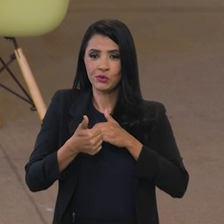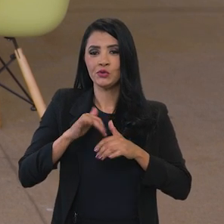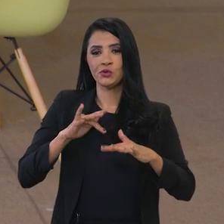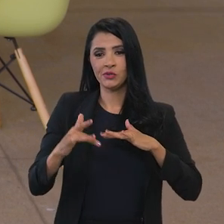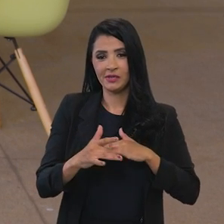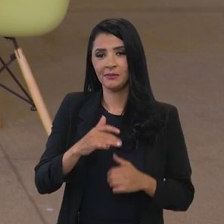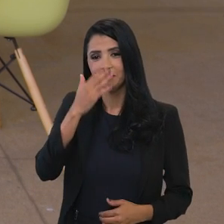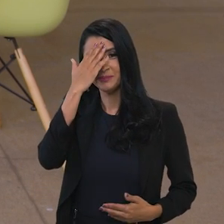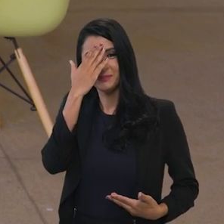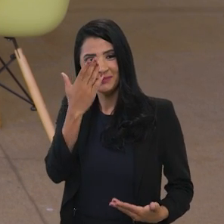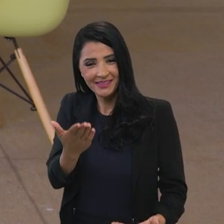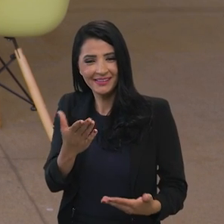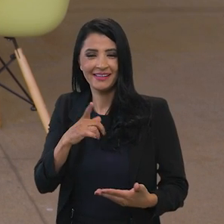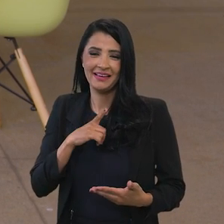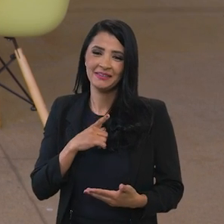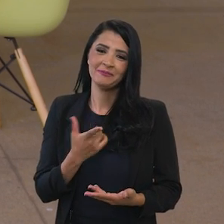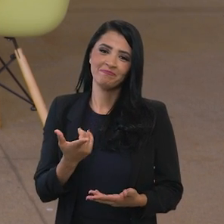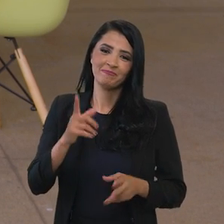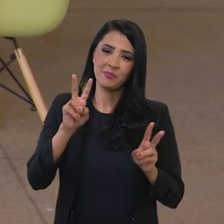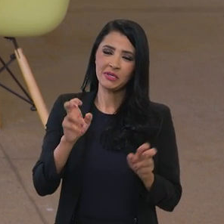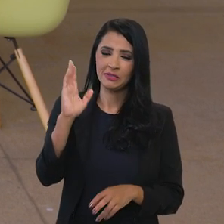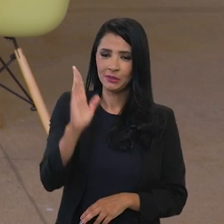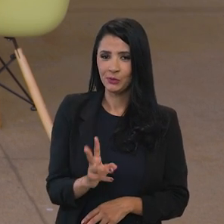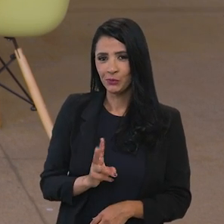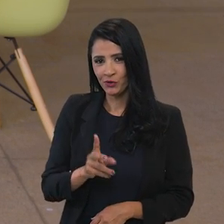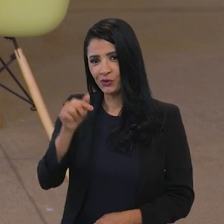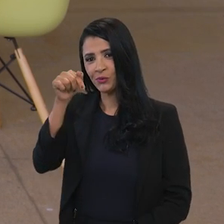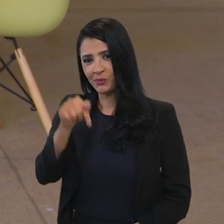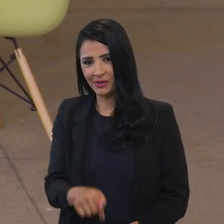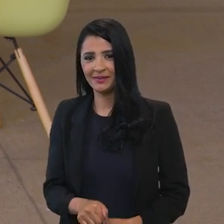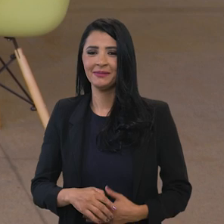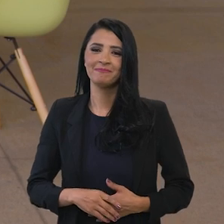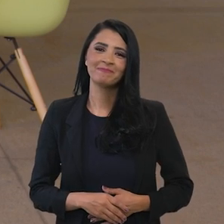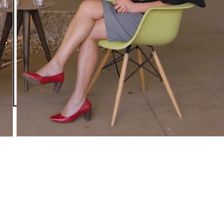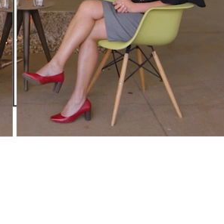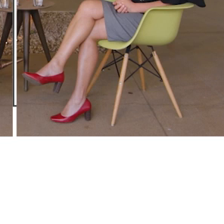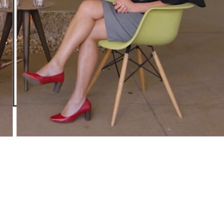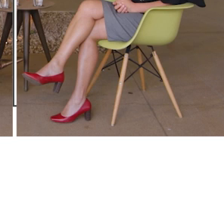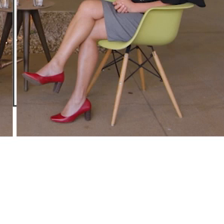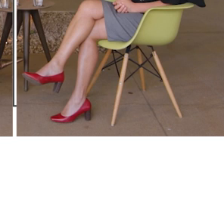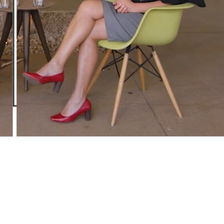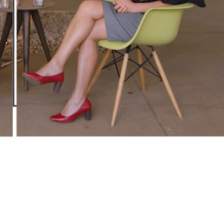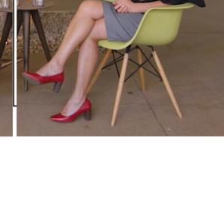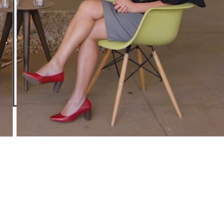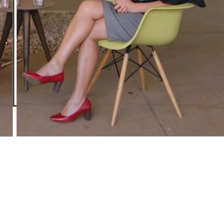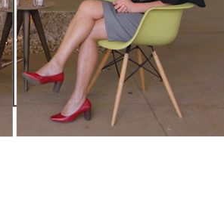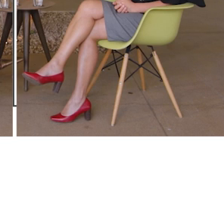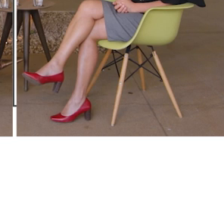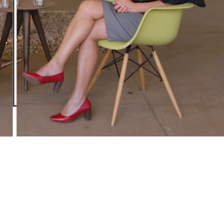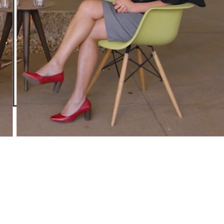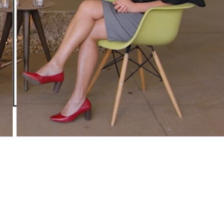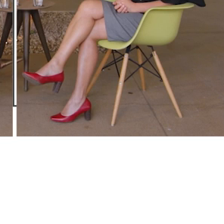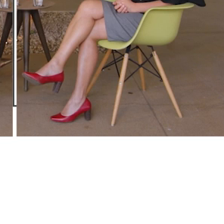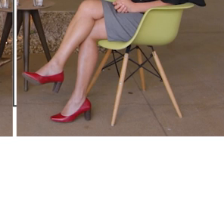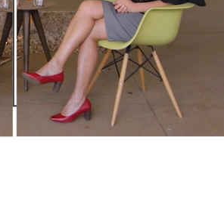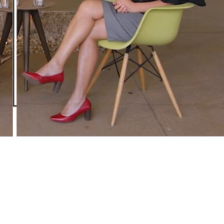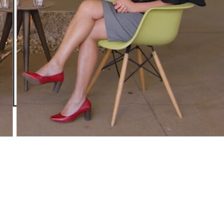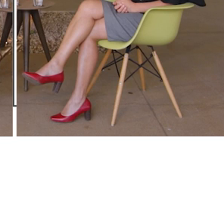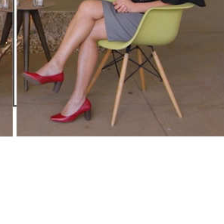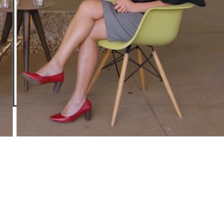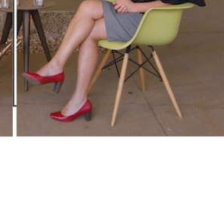sociais obrigada pela companhia o Brasil continua em pauta aqui no canal GOV Tchau Tchau Tchau